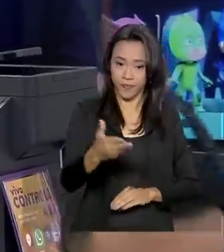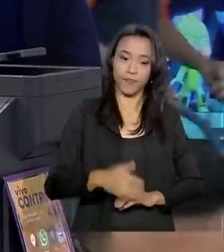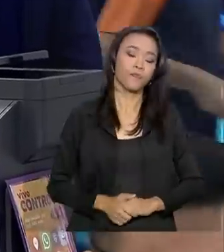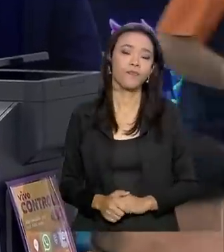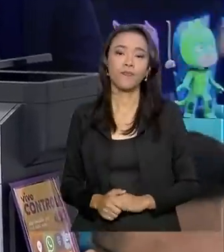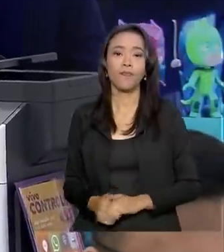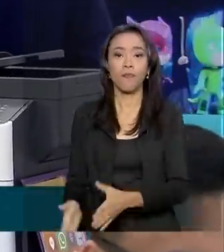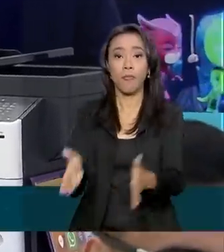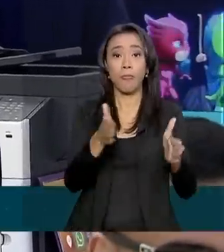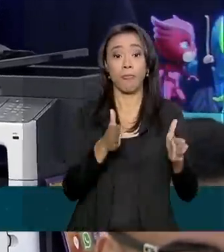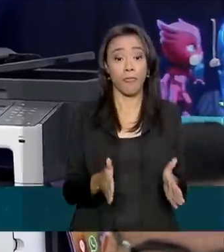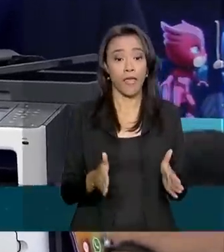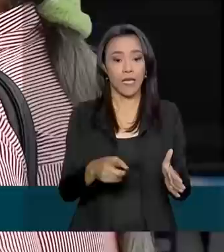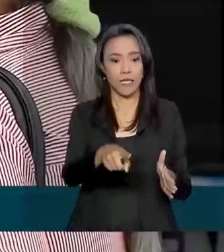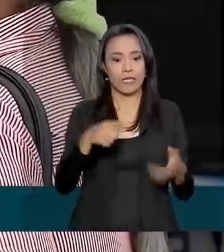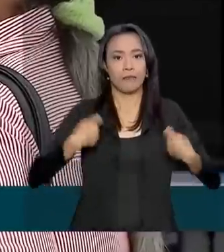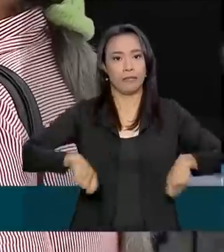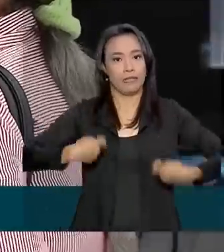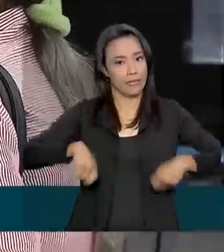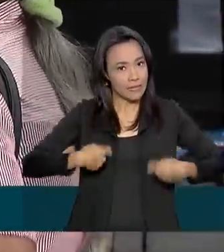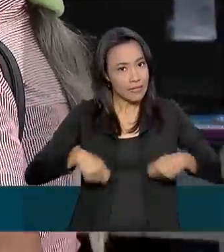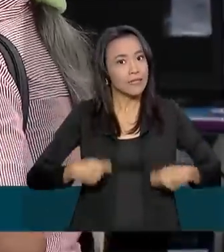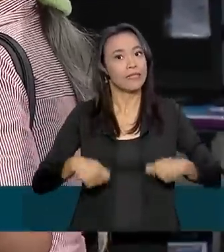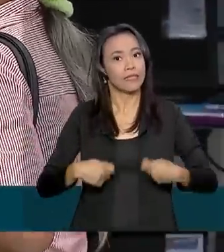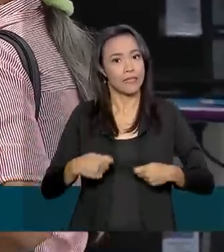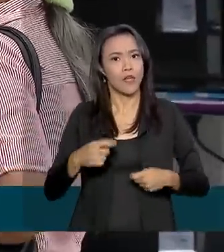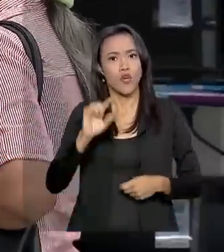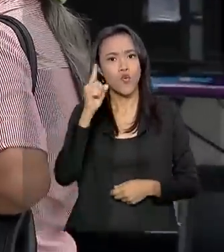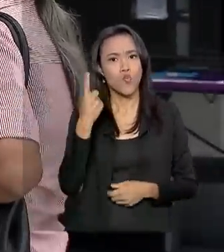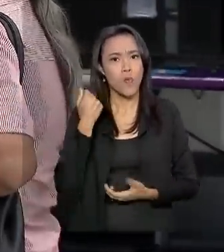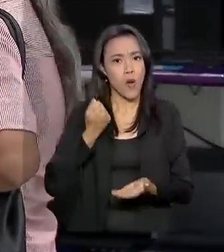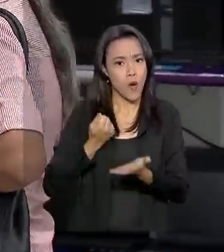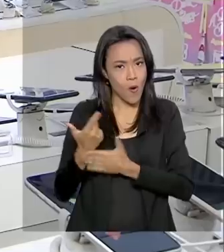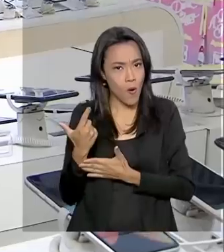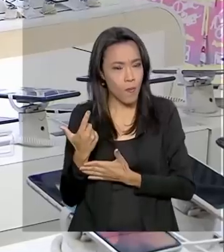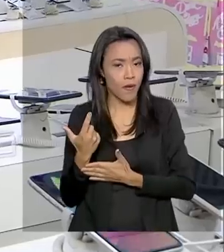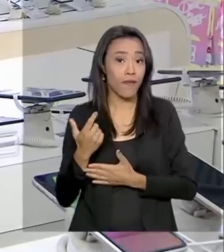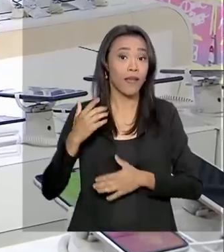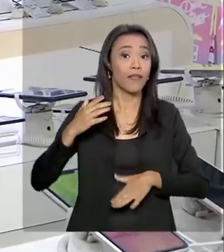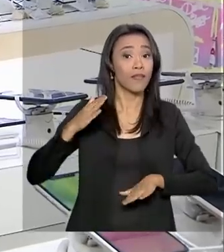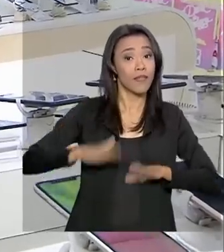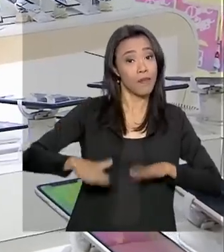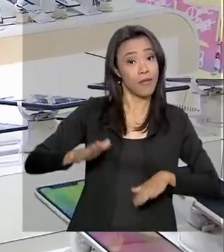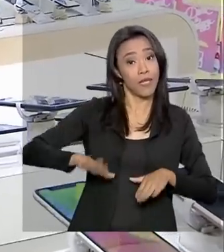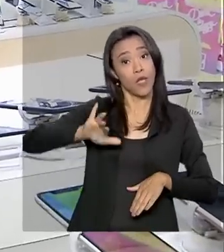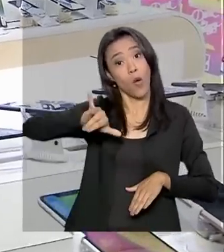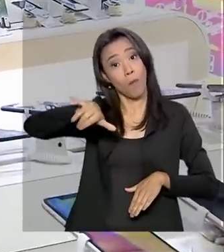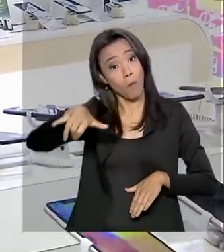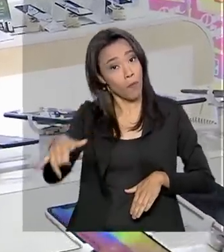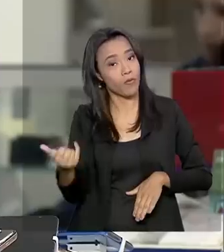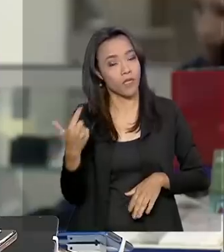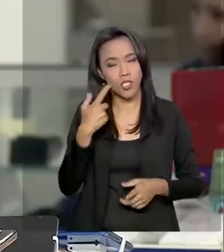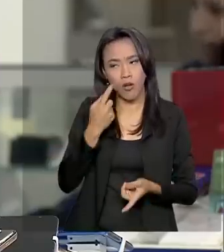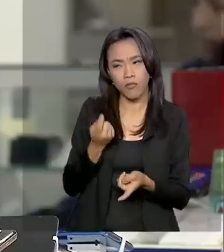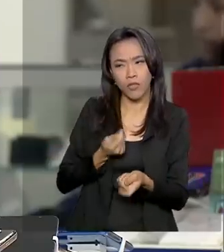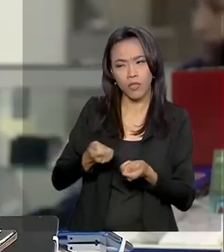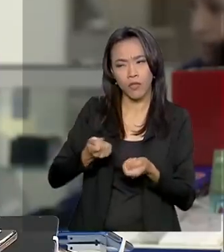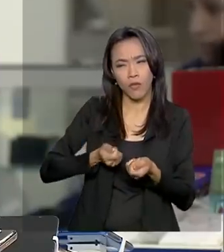Mais do que necessidade, às vezes uma compra depende da oportunidade de fazer um bom negócio.